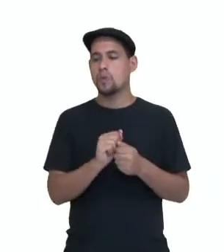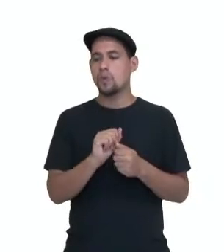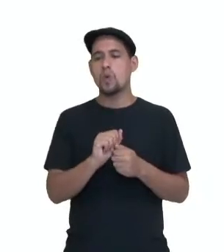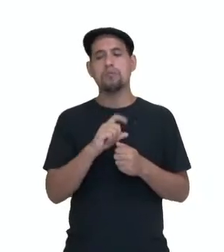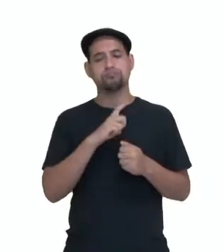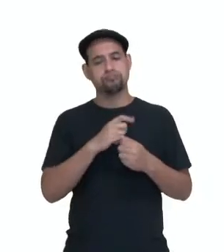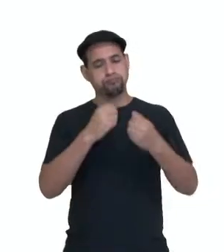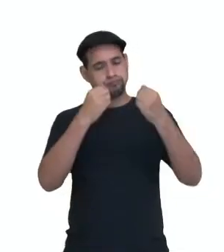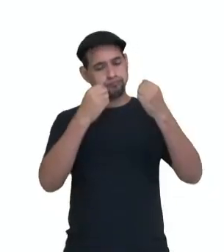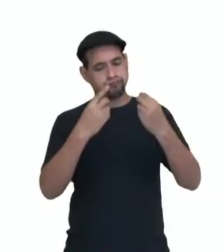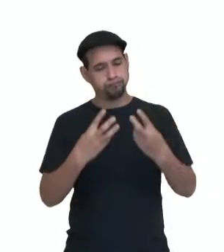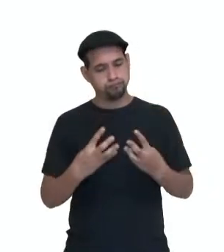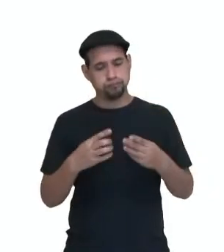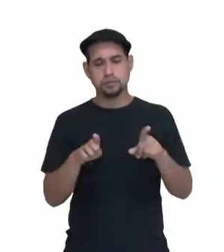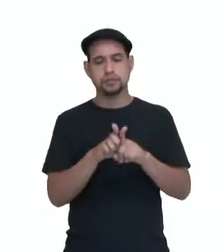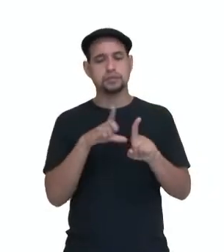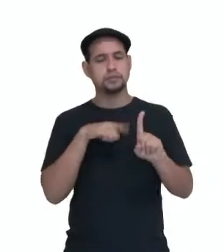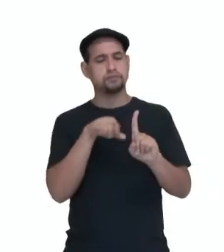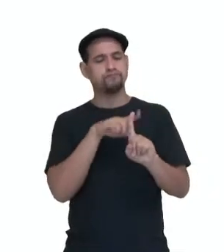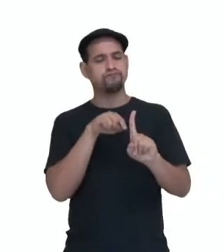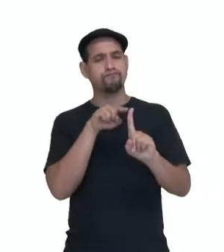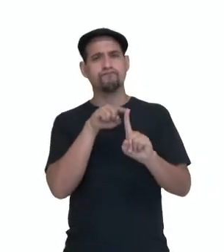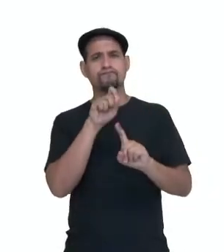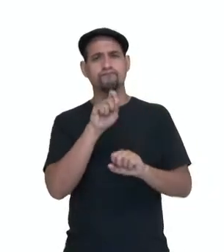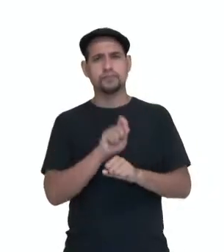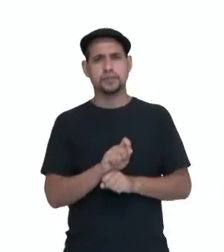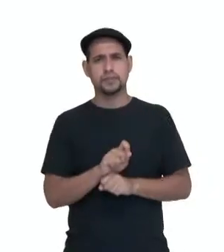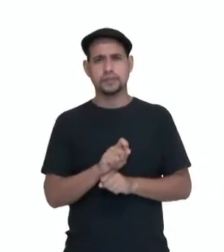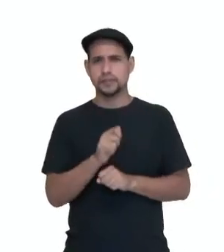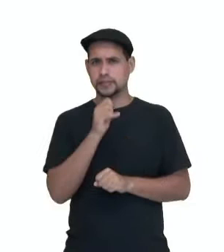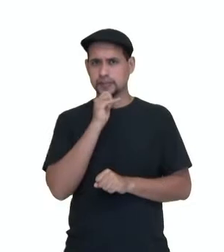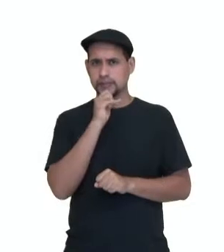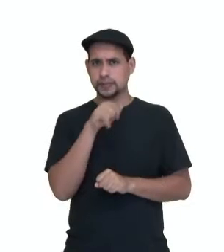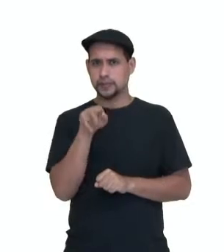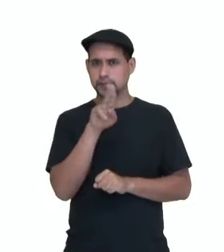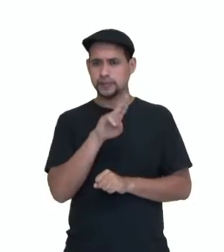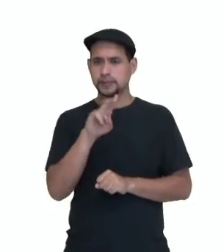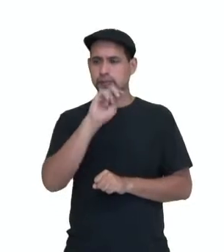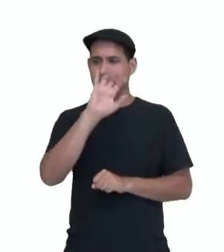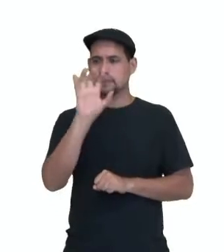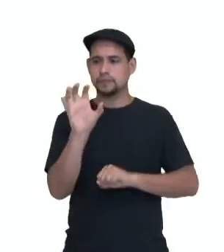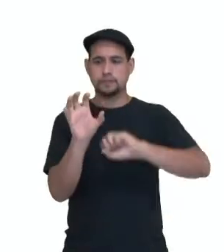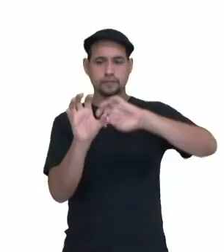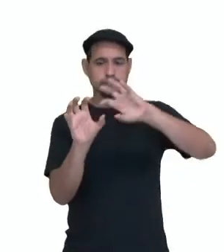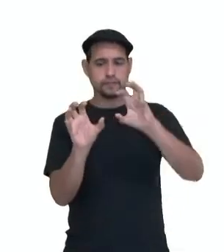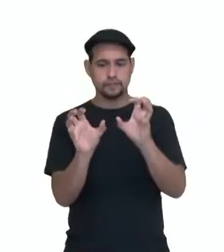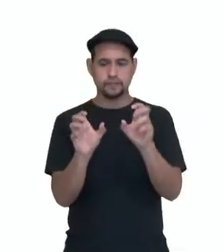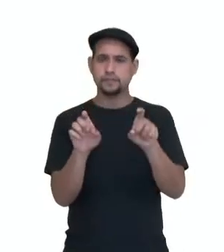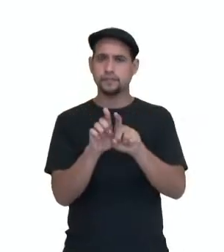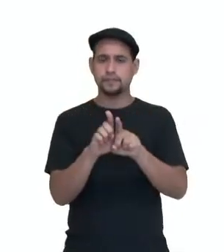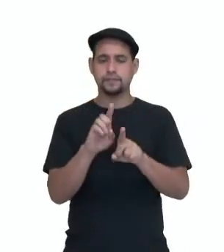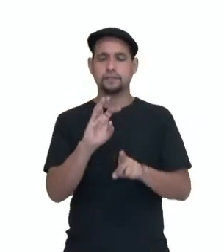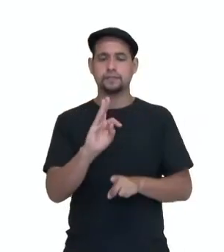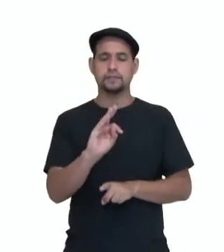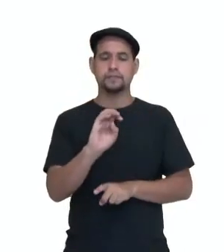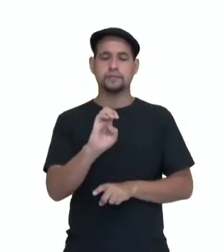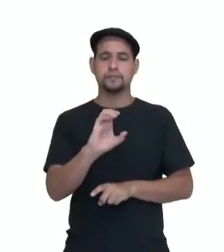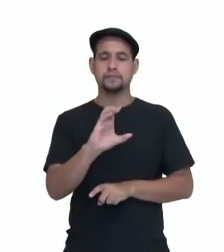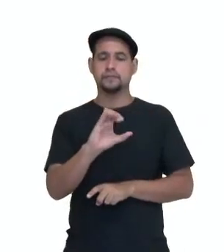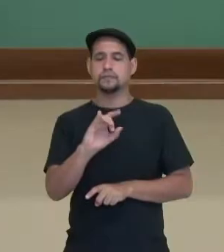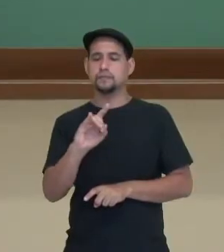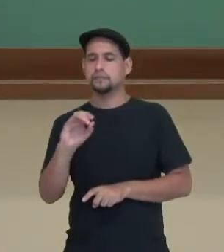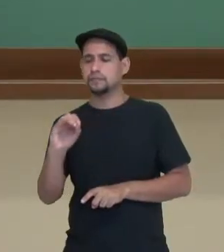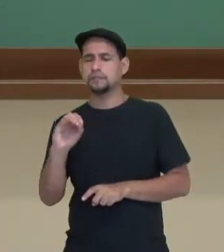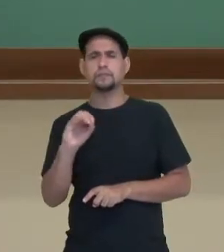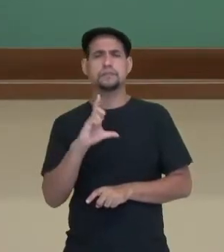dele diz. E ele tem a função do quê? De preencher os espaços entre o tecido. Então, entre os tecidos, entre um órgão e outro,